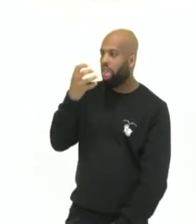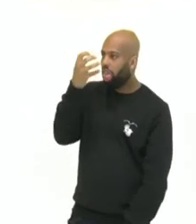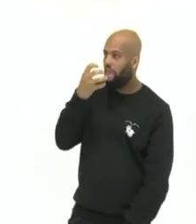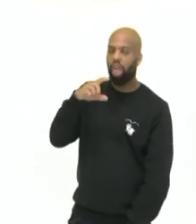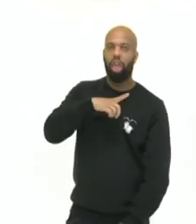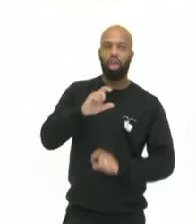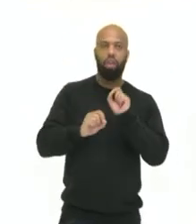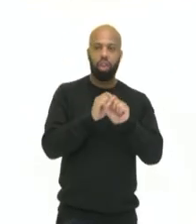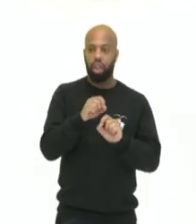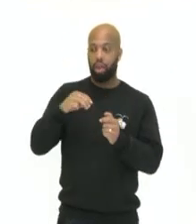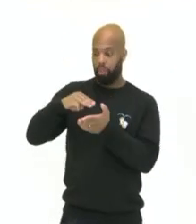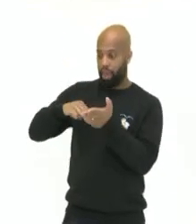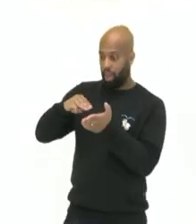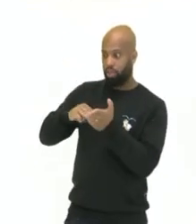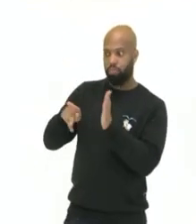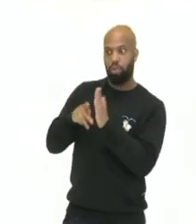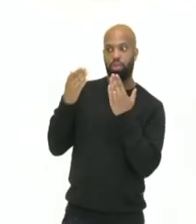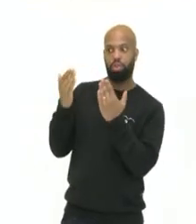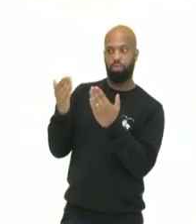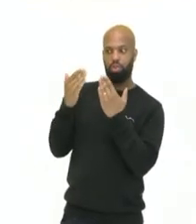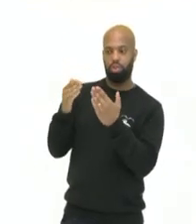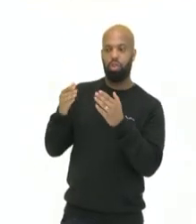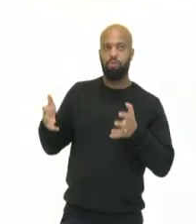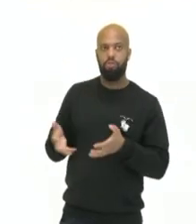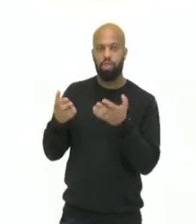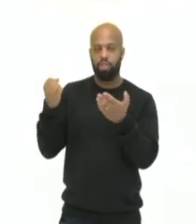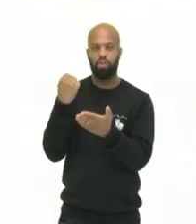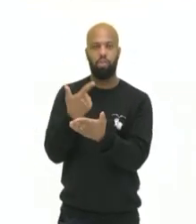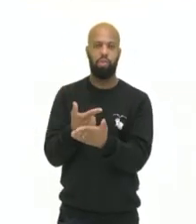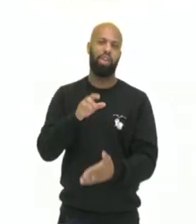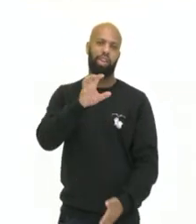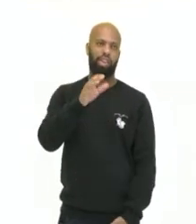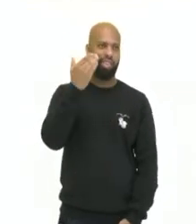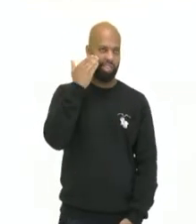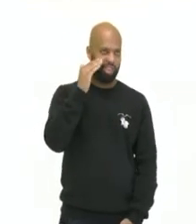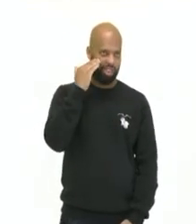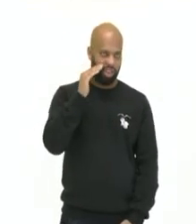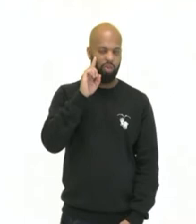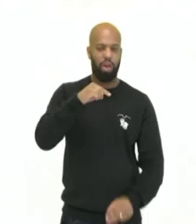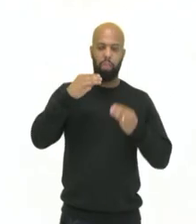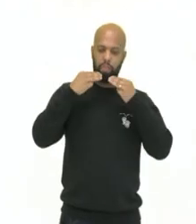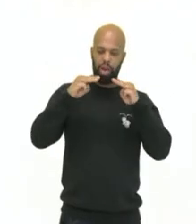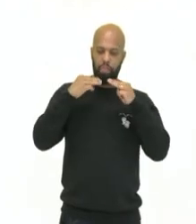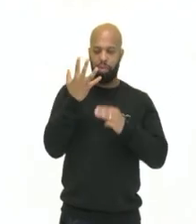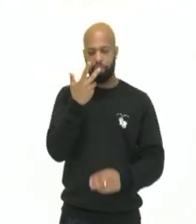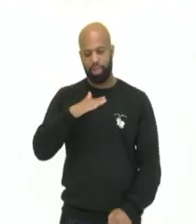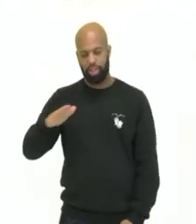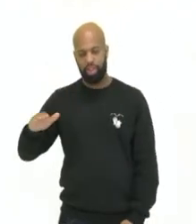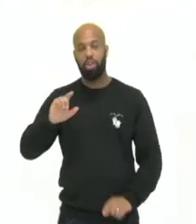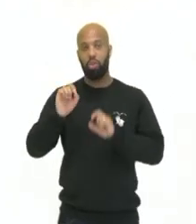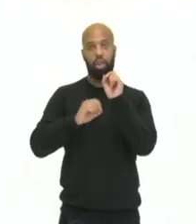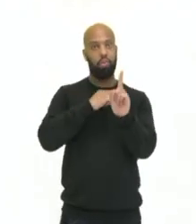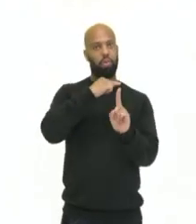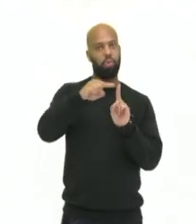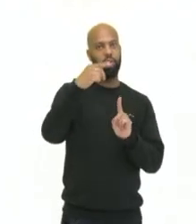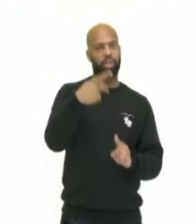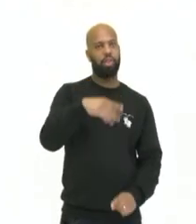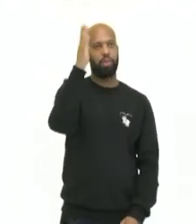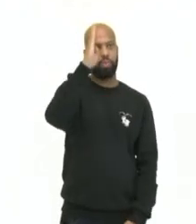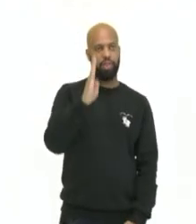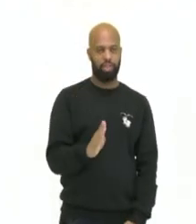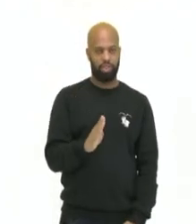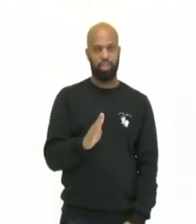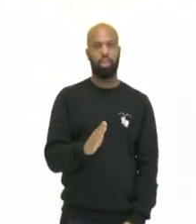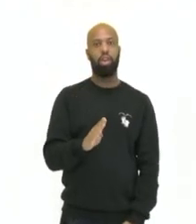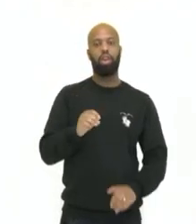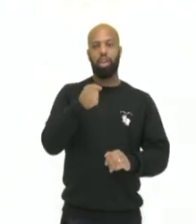métodos considerados duvidosos a fazer a compra. Então é isso. Isso é uma publicidade infantil que é proibida no Brasil